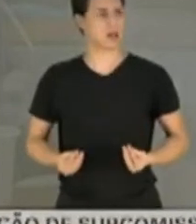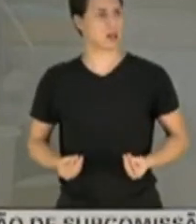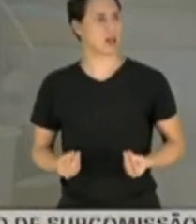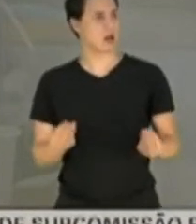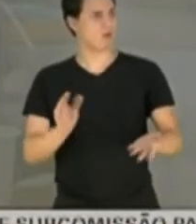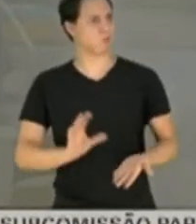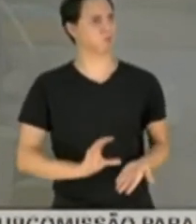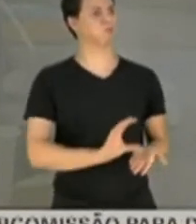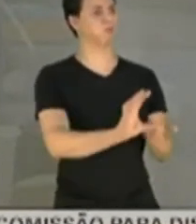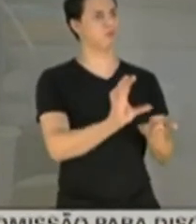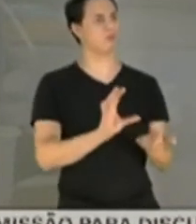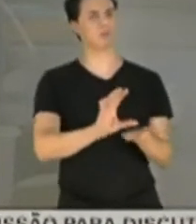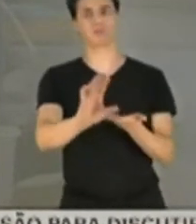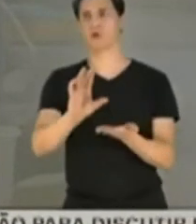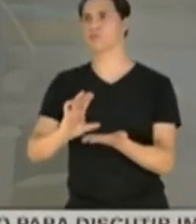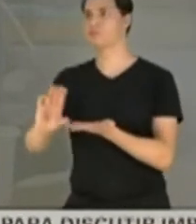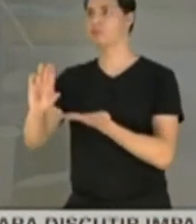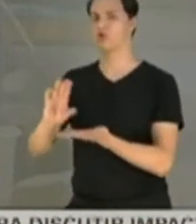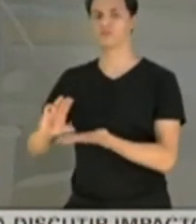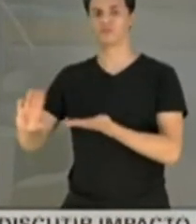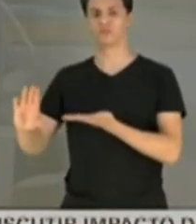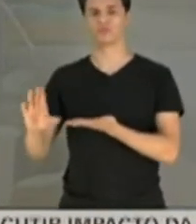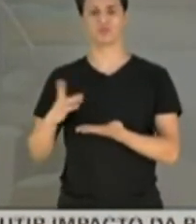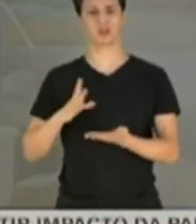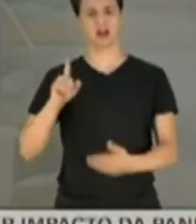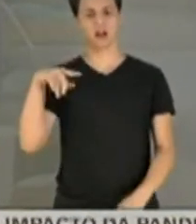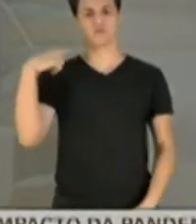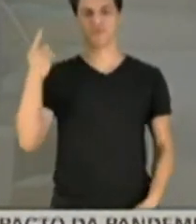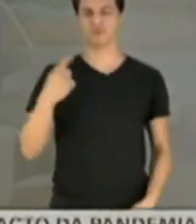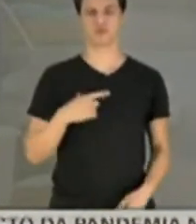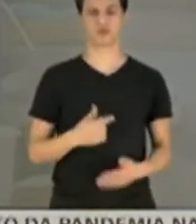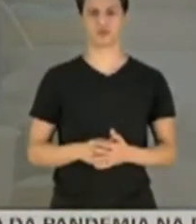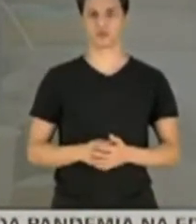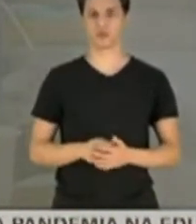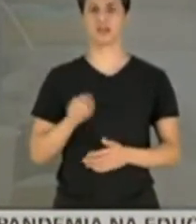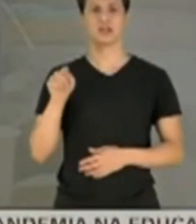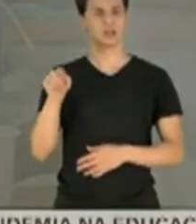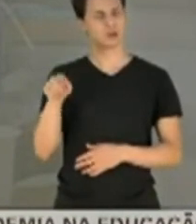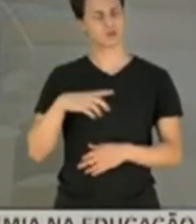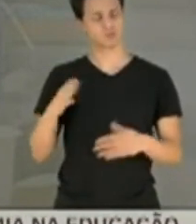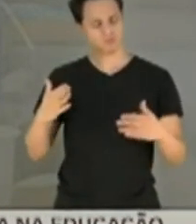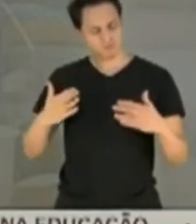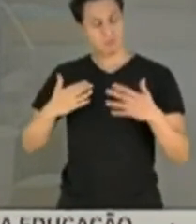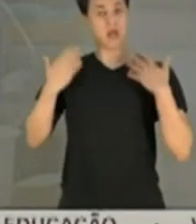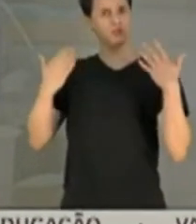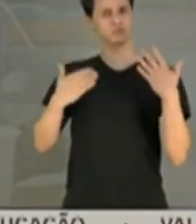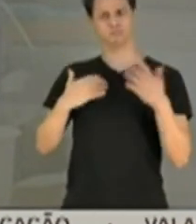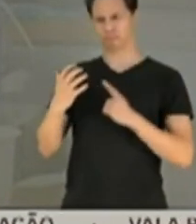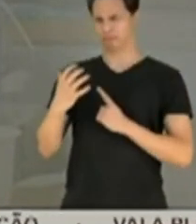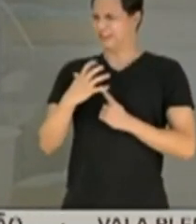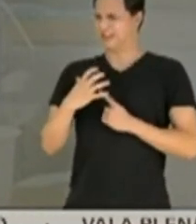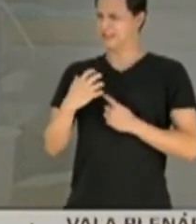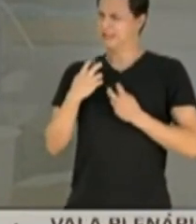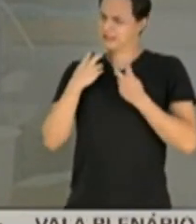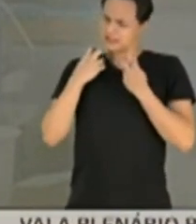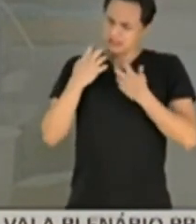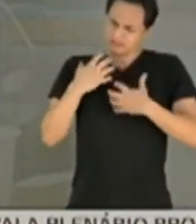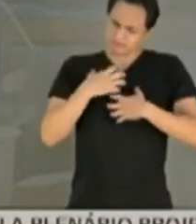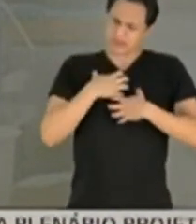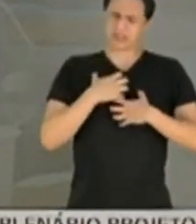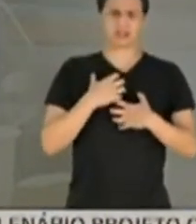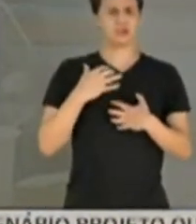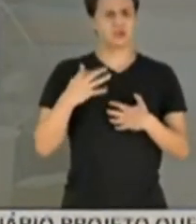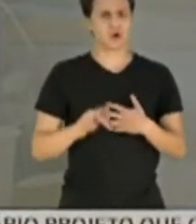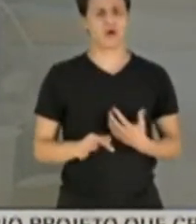daqui e indo financiar obras lá fora, isso me constrange, isso me dói, me dói muito.